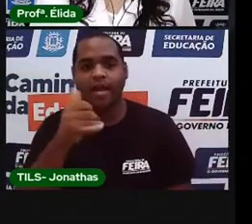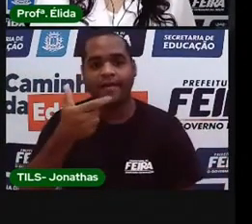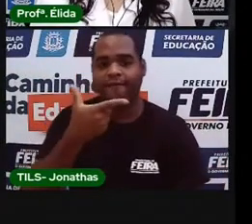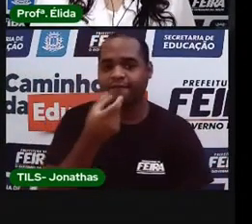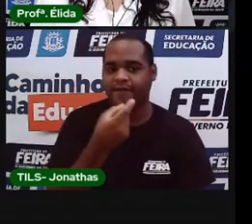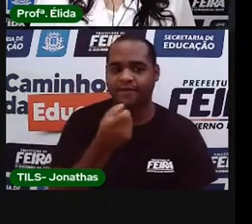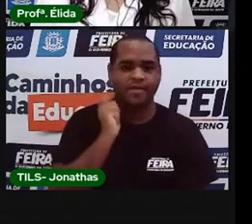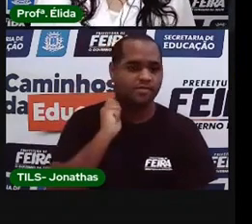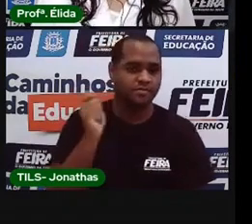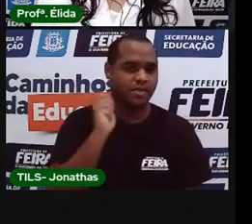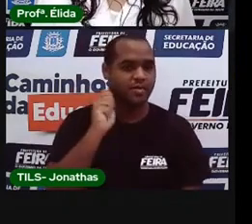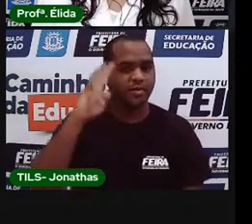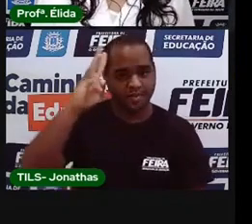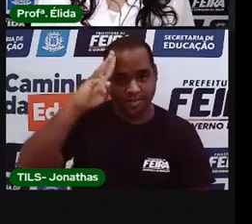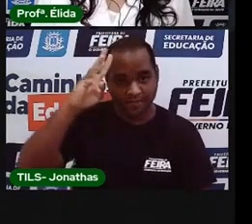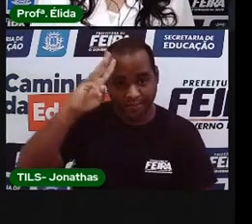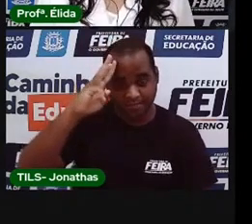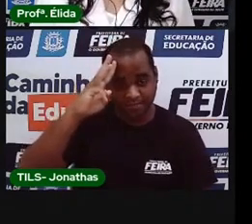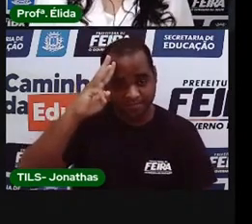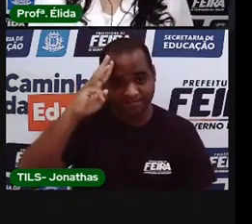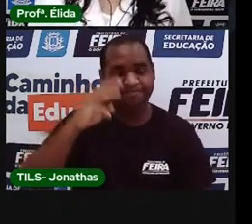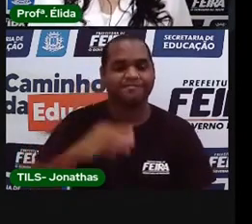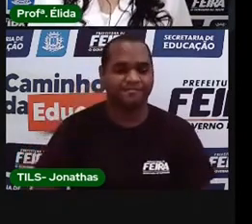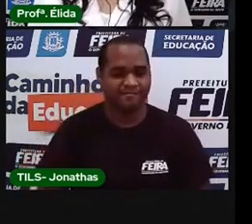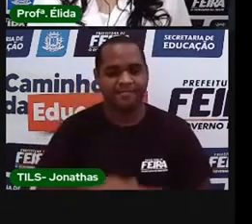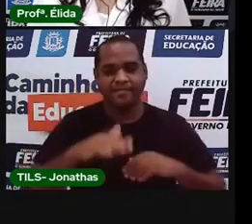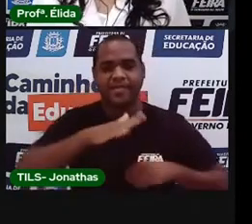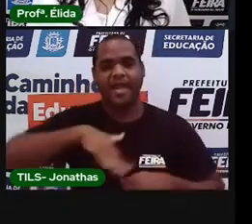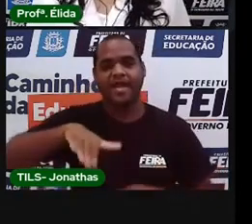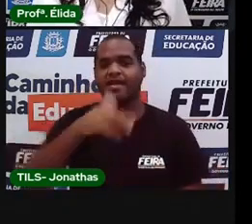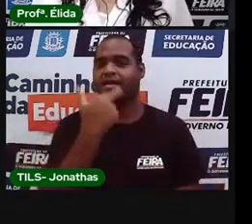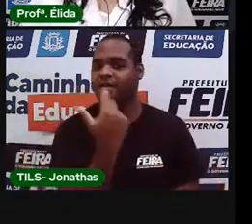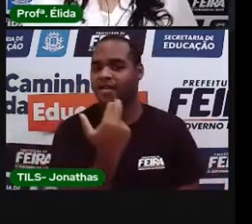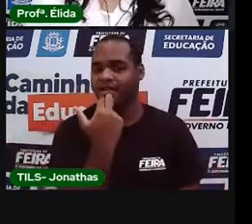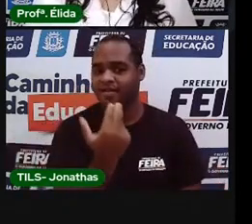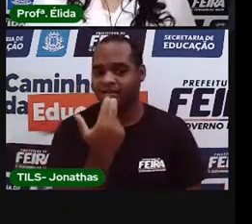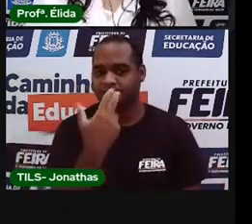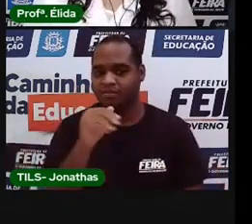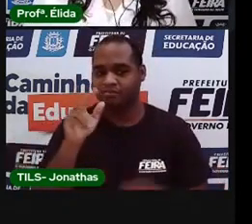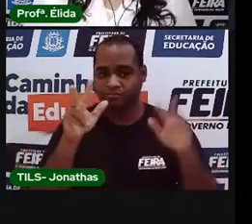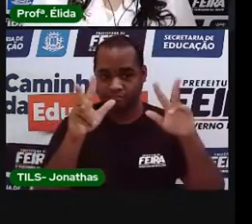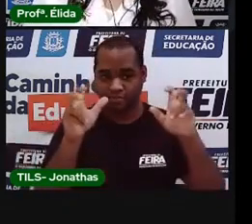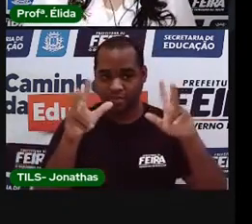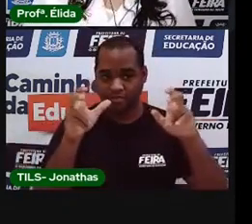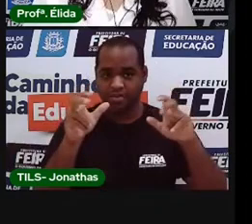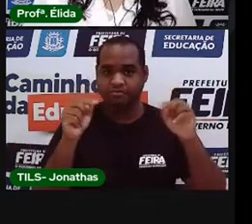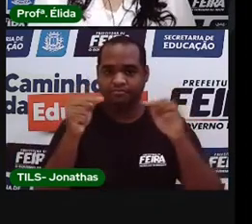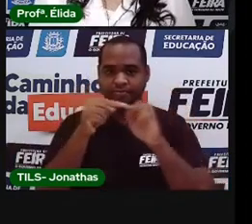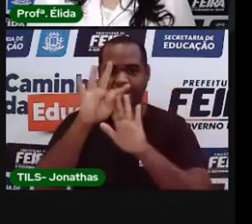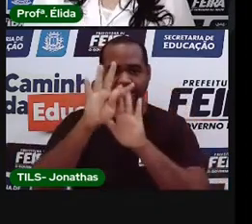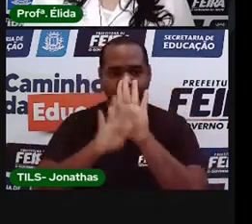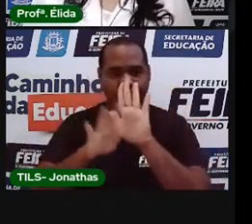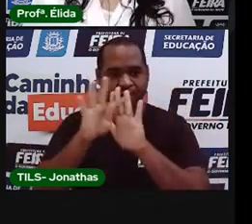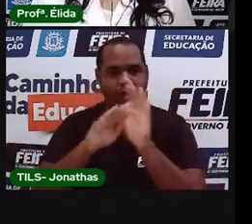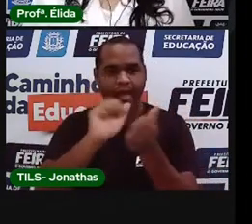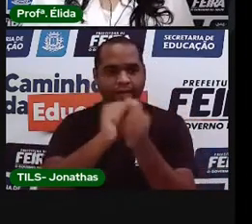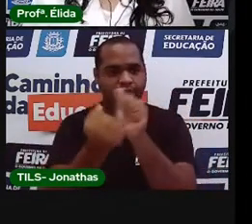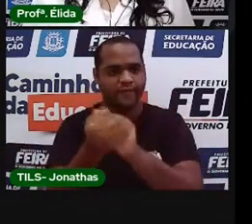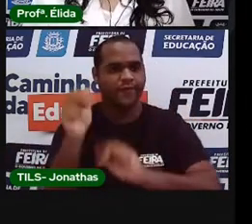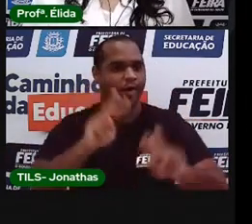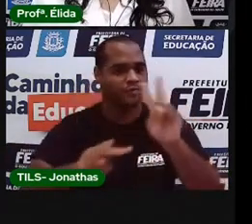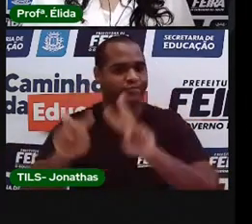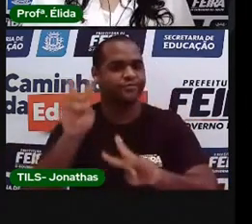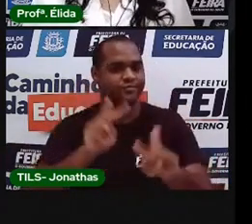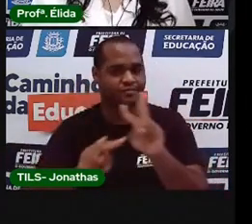Hoje é dia 20 de abril, uma terça-feira. A área é de linguagens. O tema é produção textual e artes